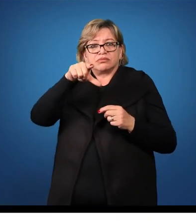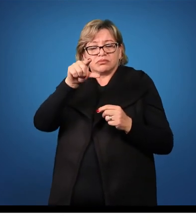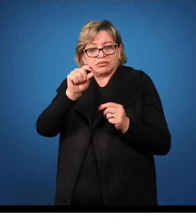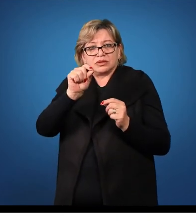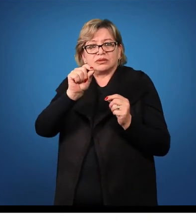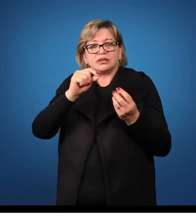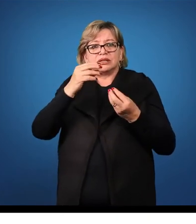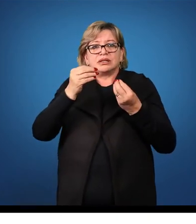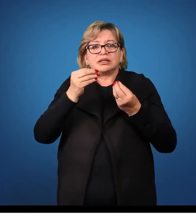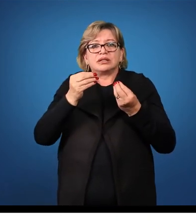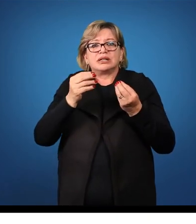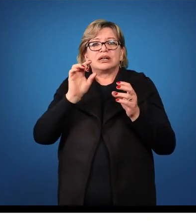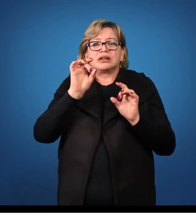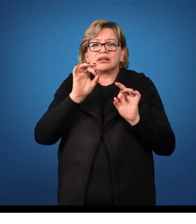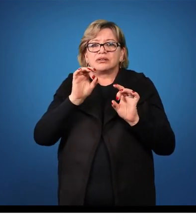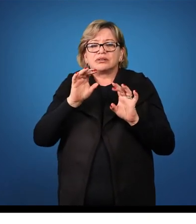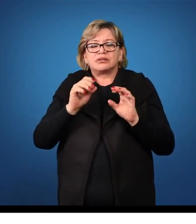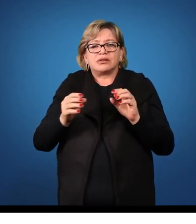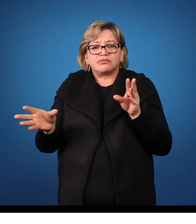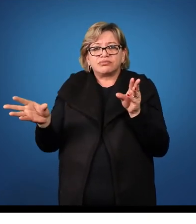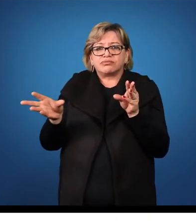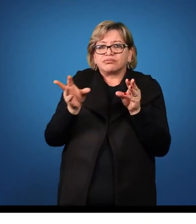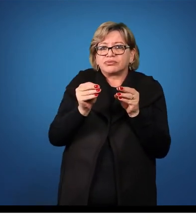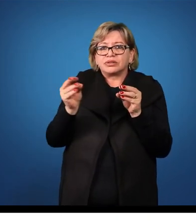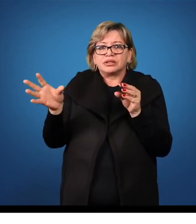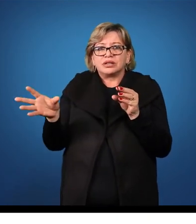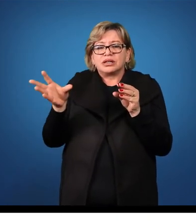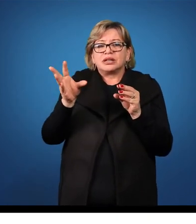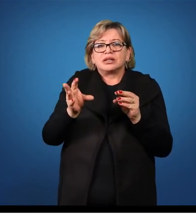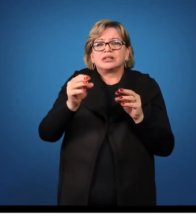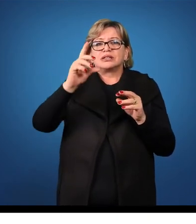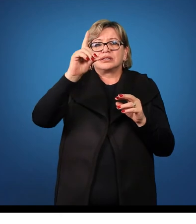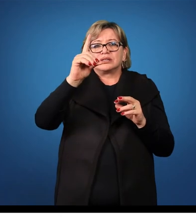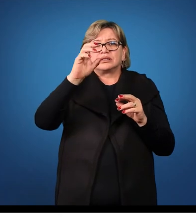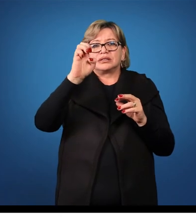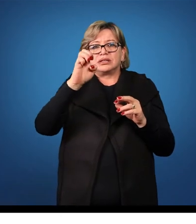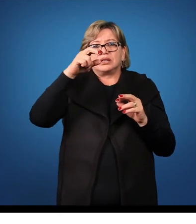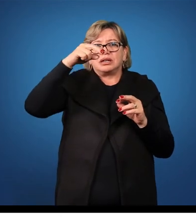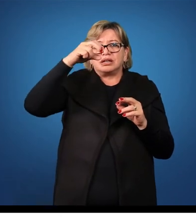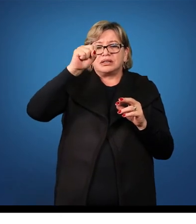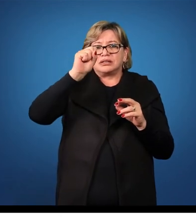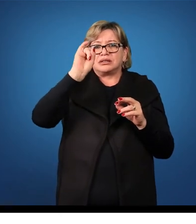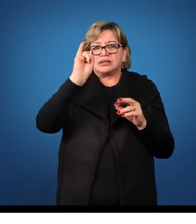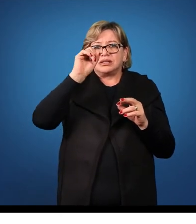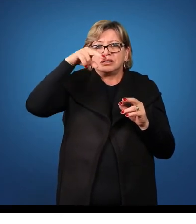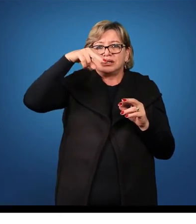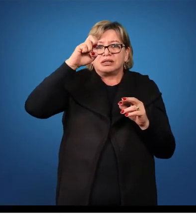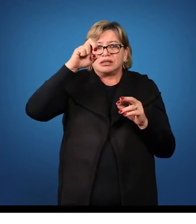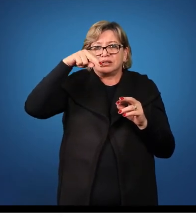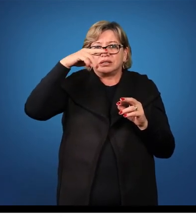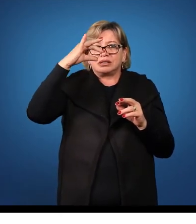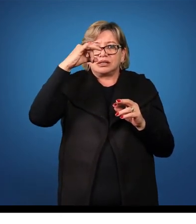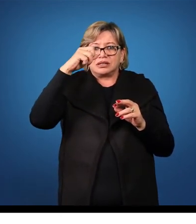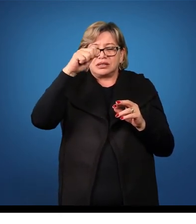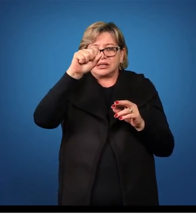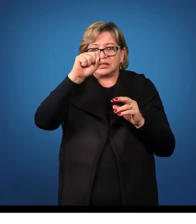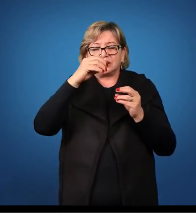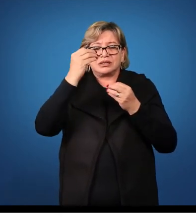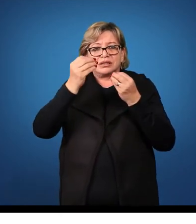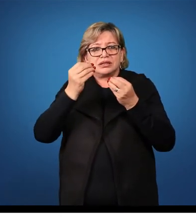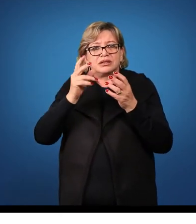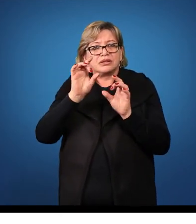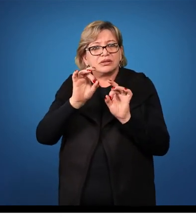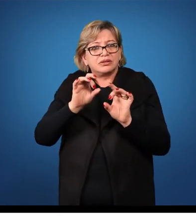basta acrescentar essas desinências nos imparicílabos. Embora não